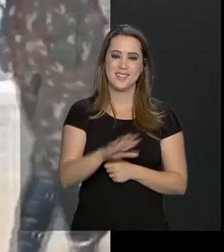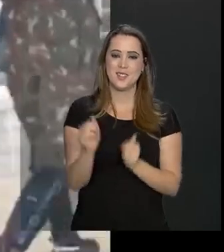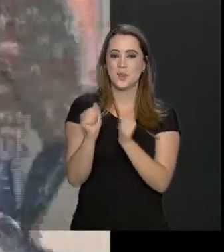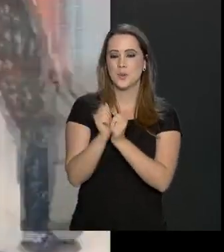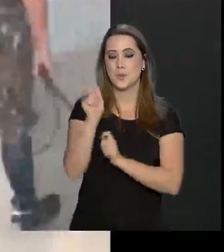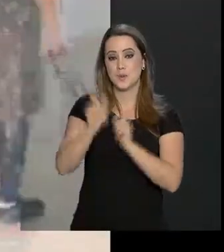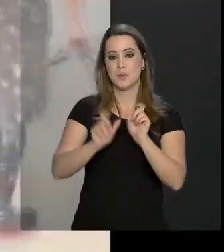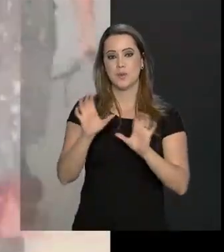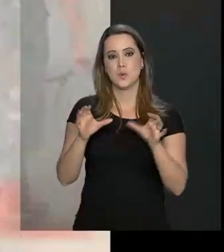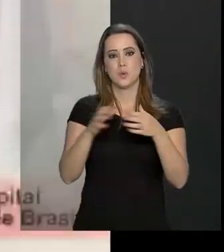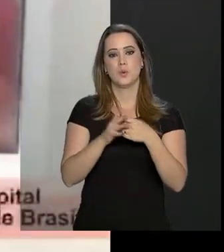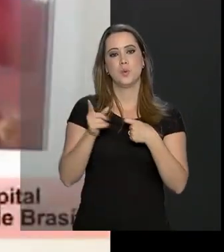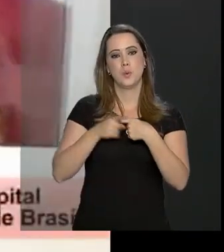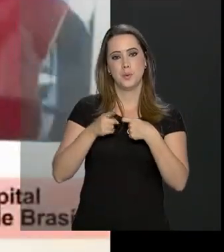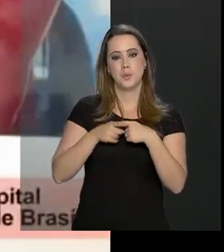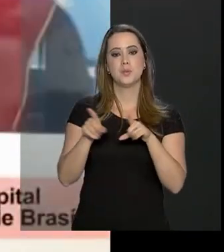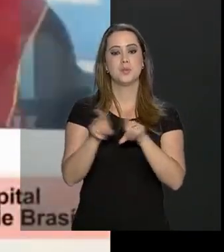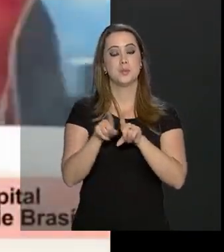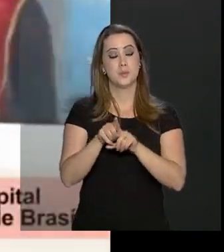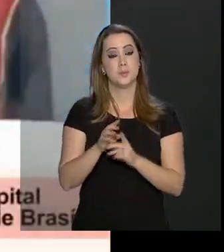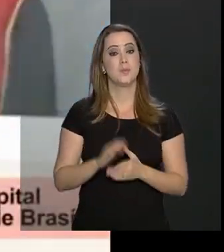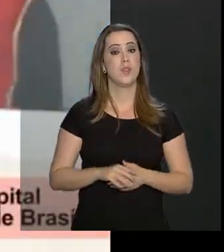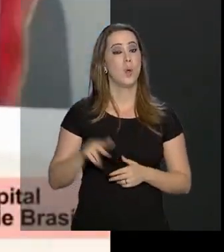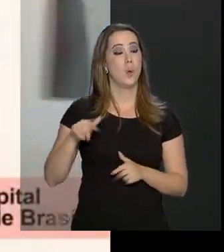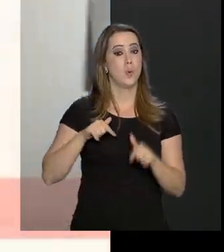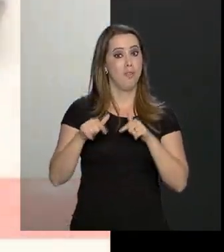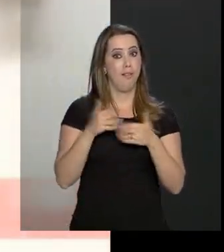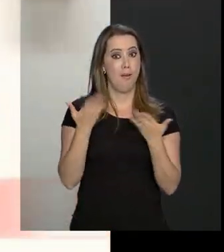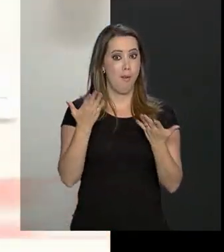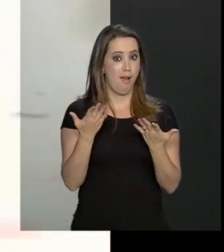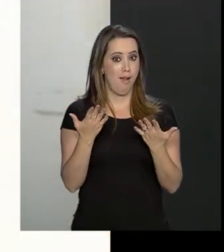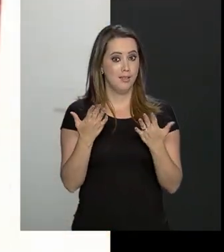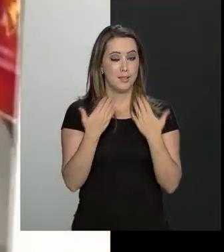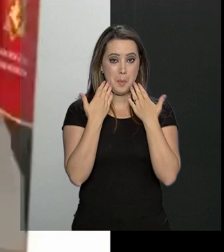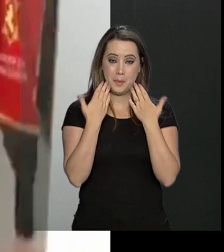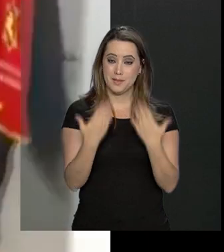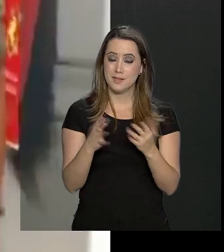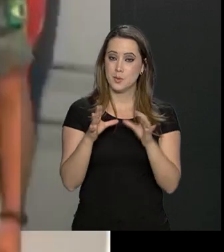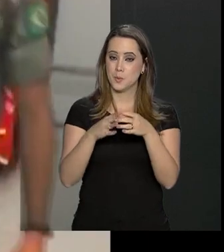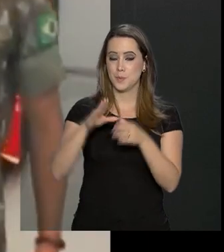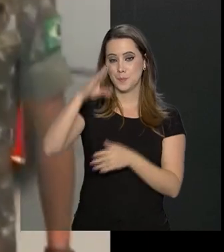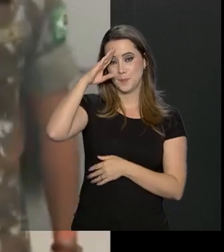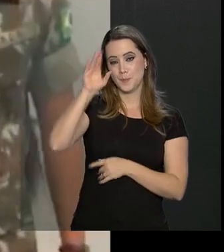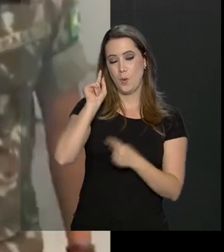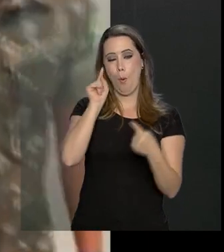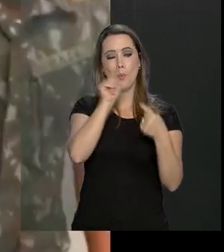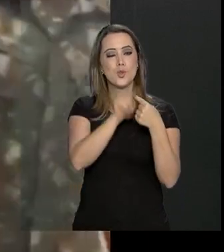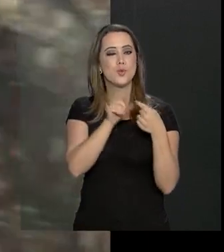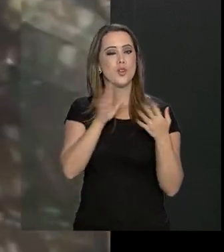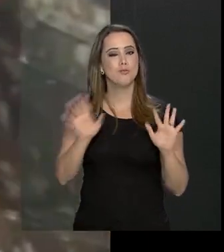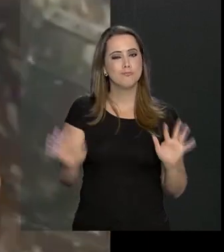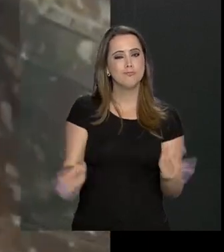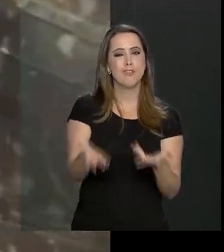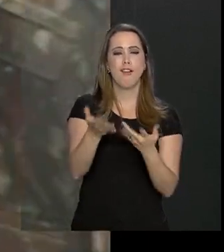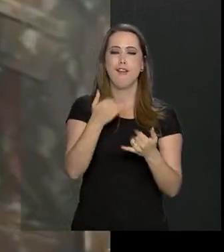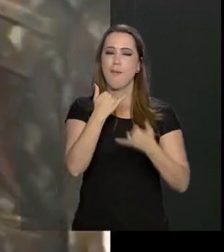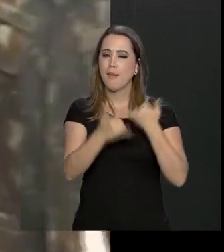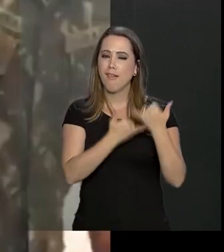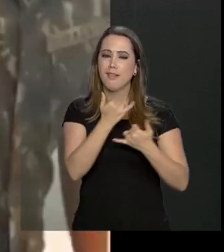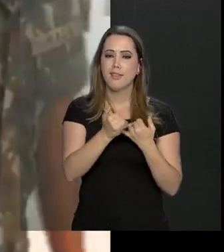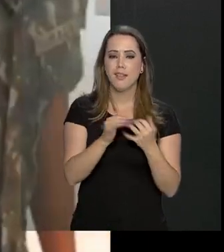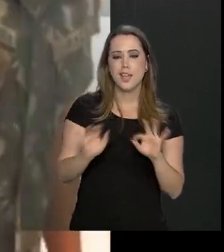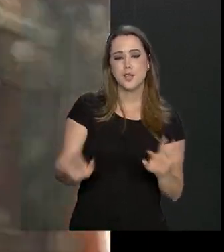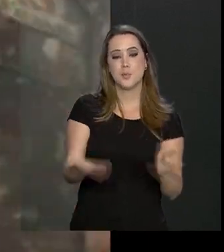acompanhantes e da equipe médica. A atividade organizada pelos militares teve como objetivo entreter e